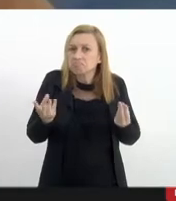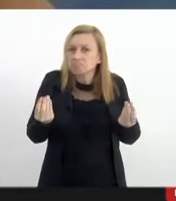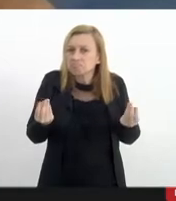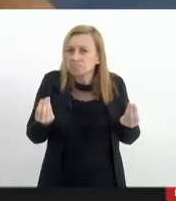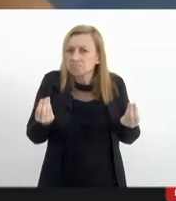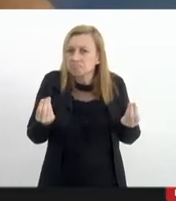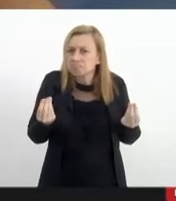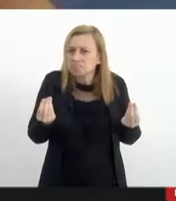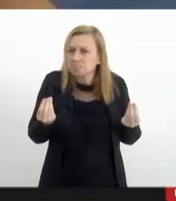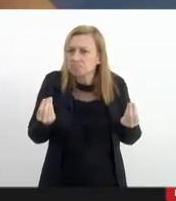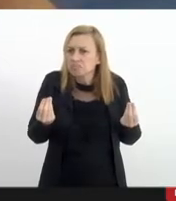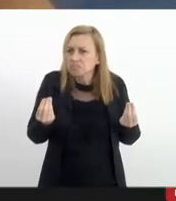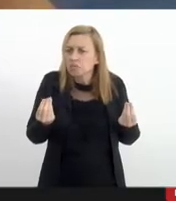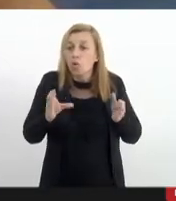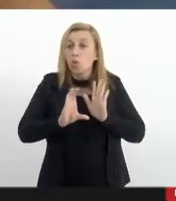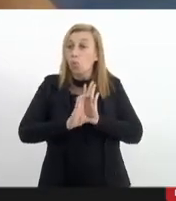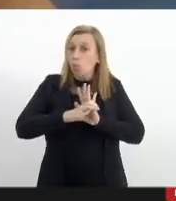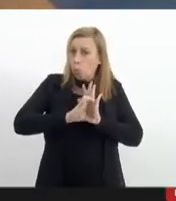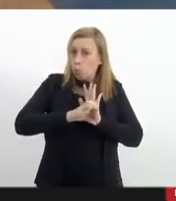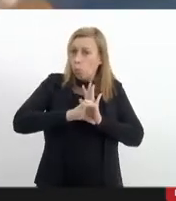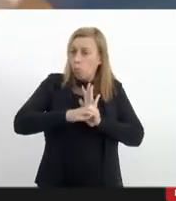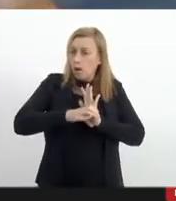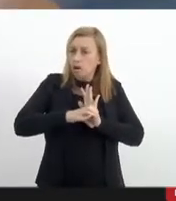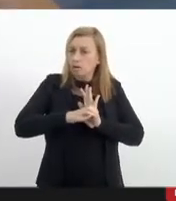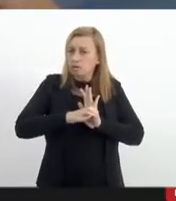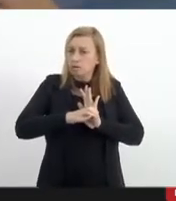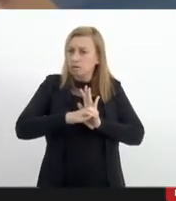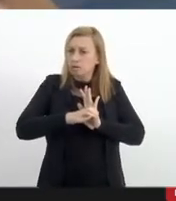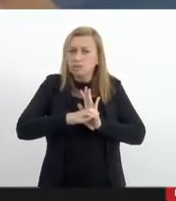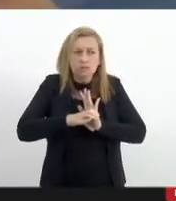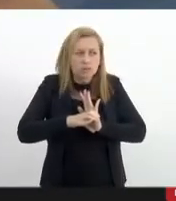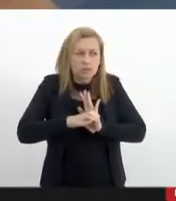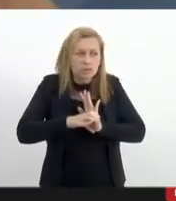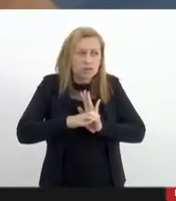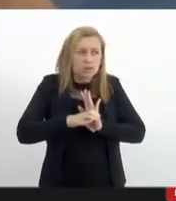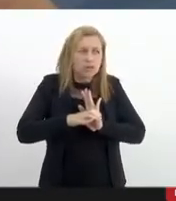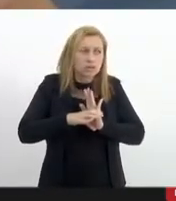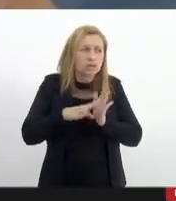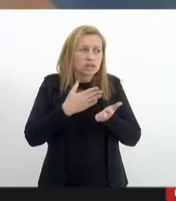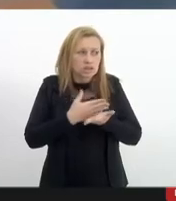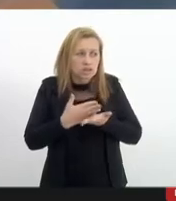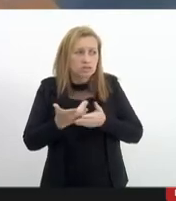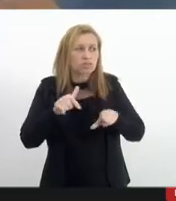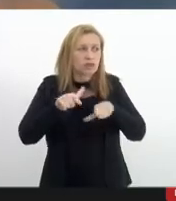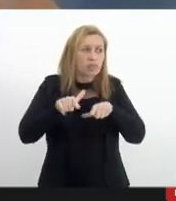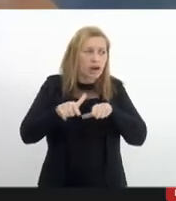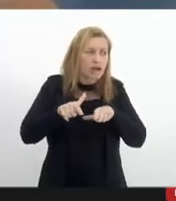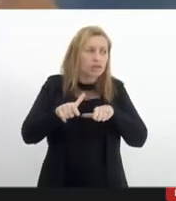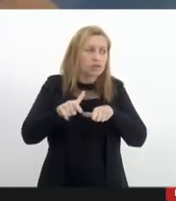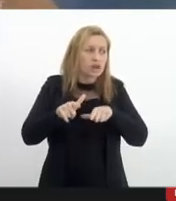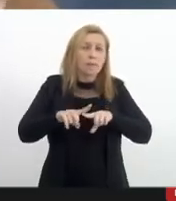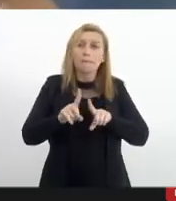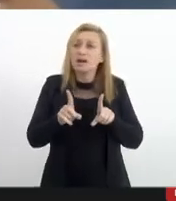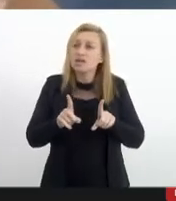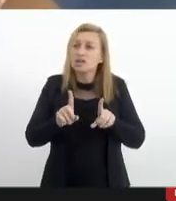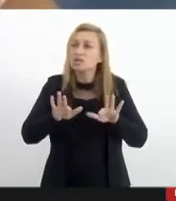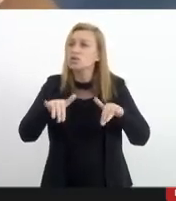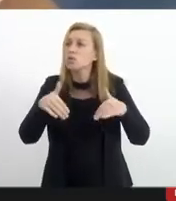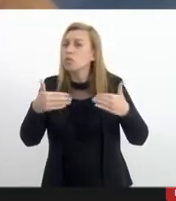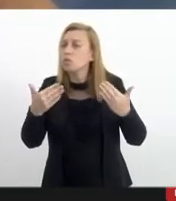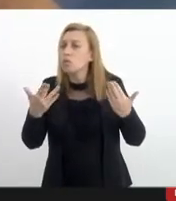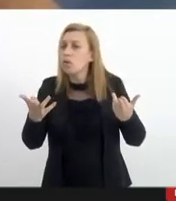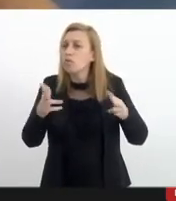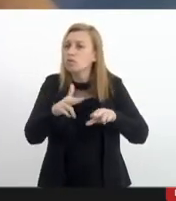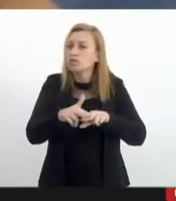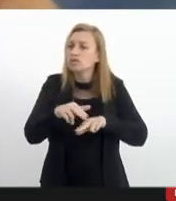seja um conceito que está em trabalho no meio jurídico, mas qual a adoção por si só desse